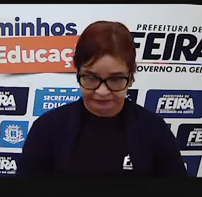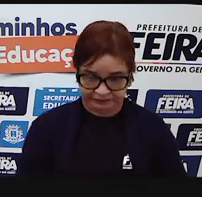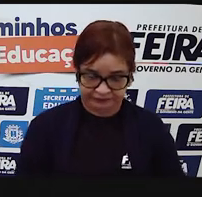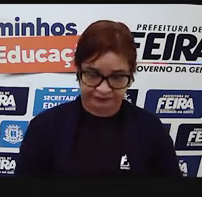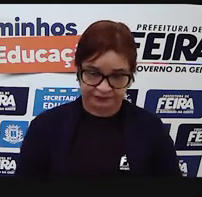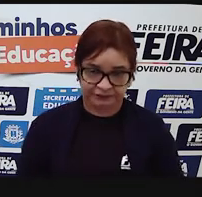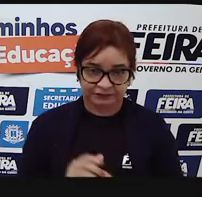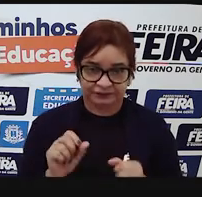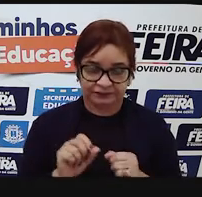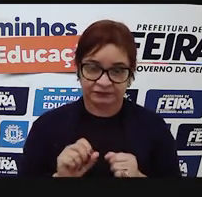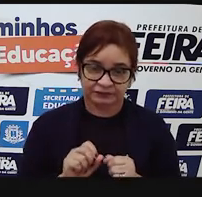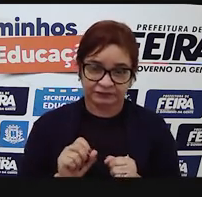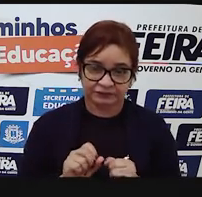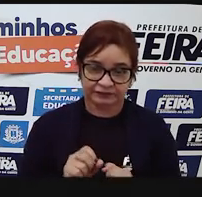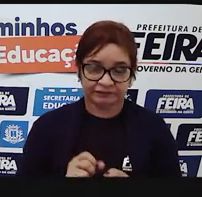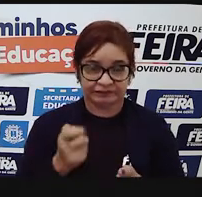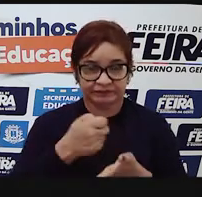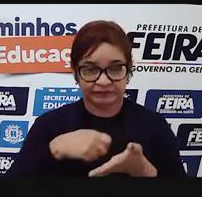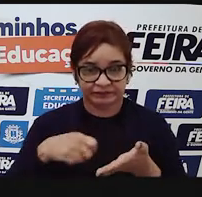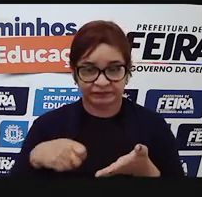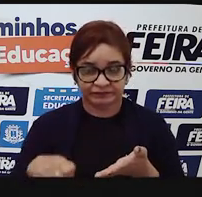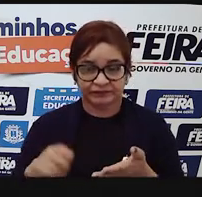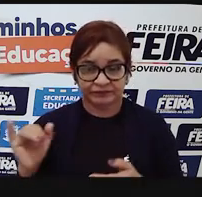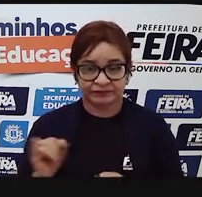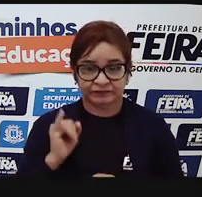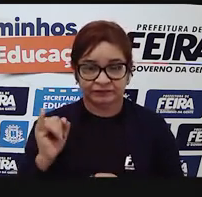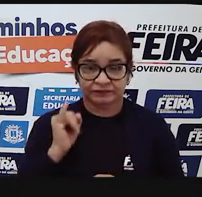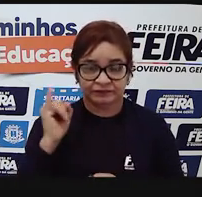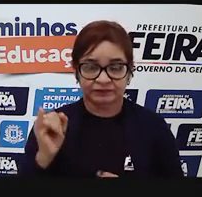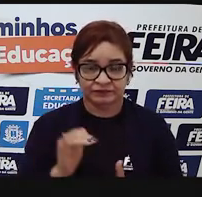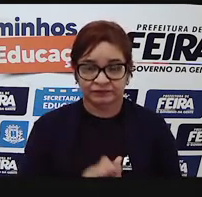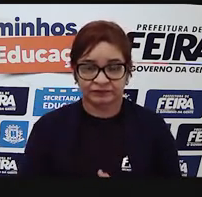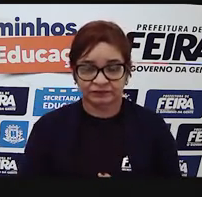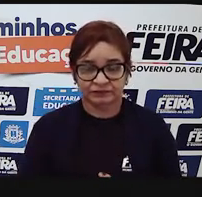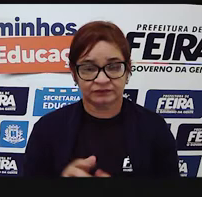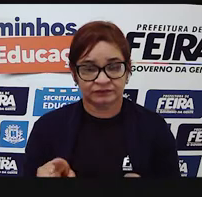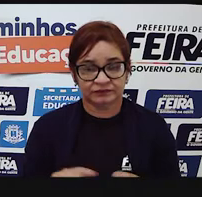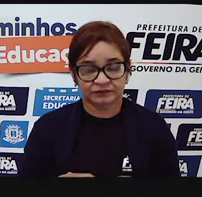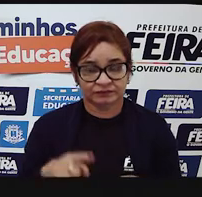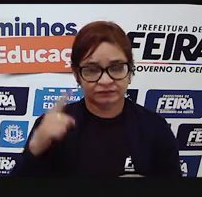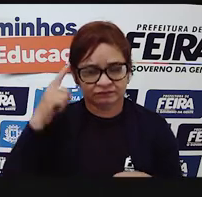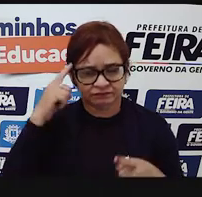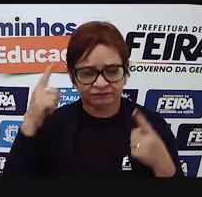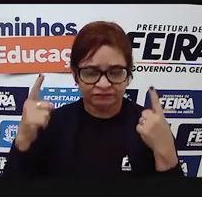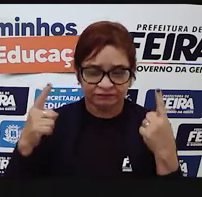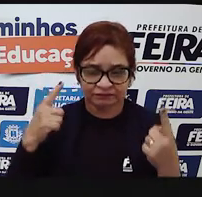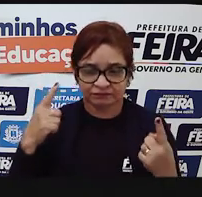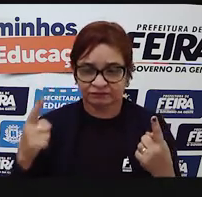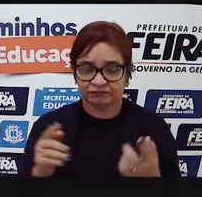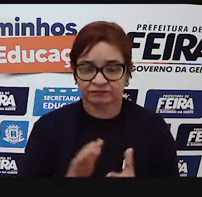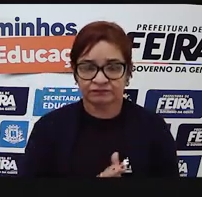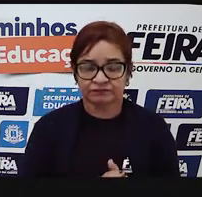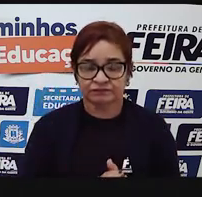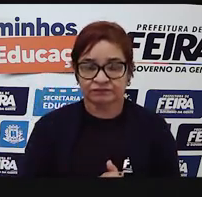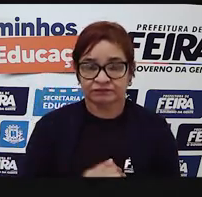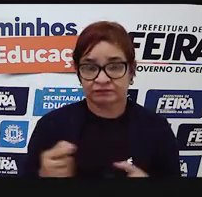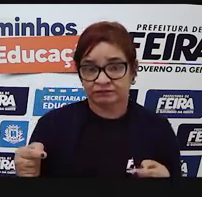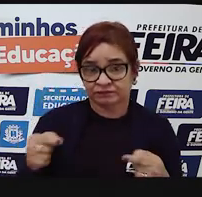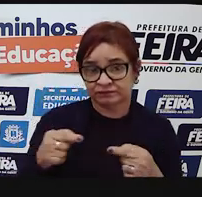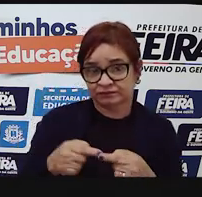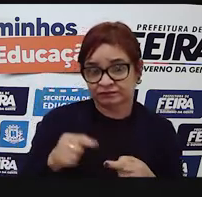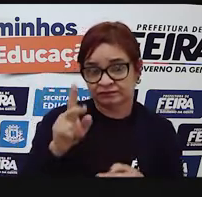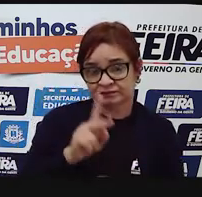Faça as devidas anotações, inclusive as dúvidas, porque quando você estiver em contato com seu professor,